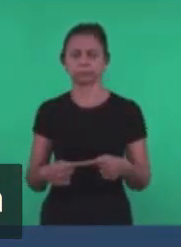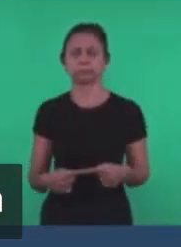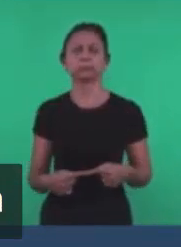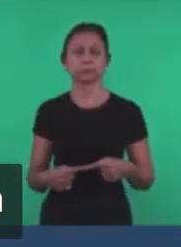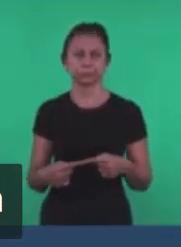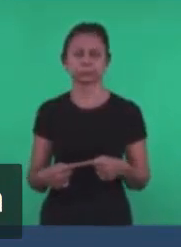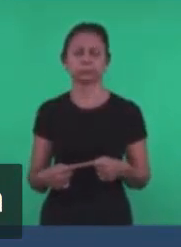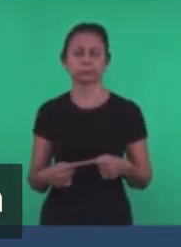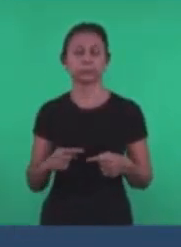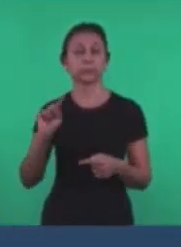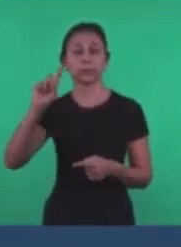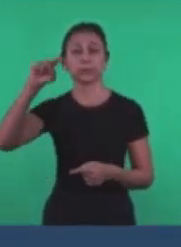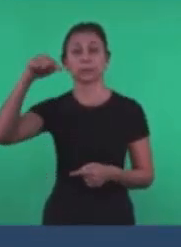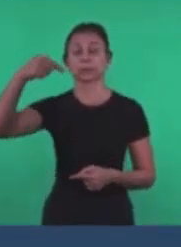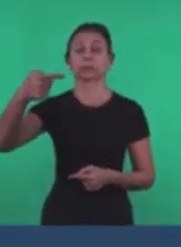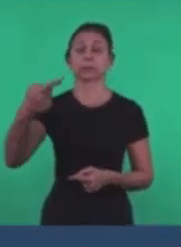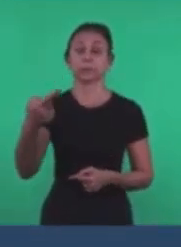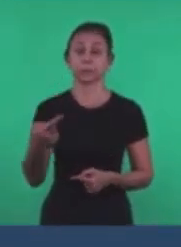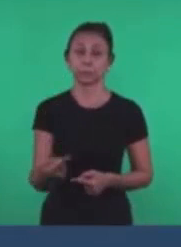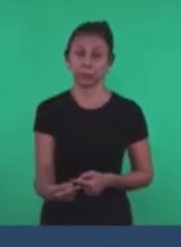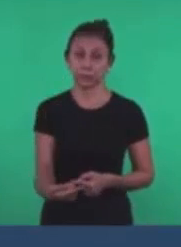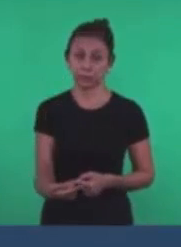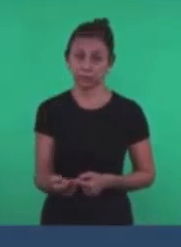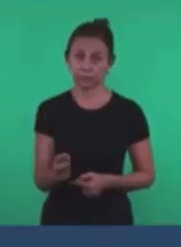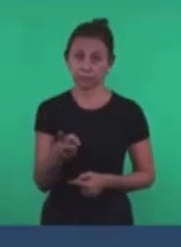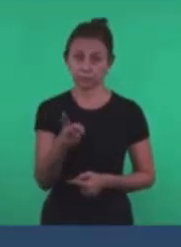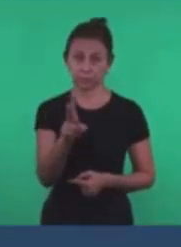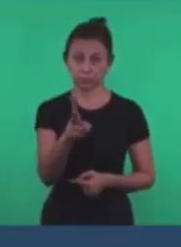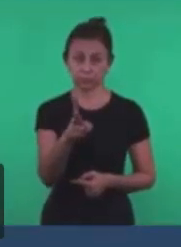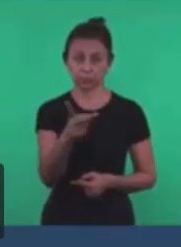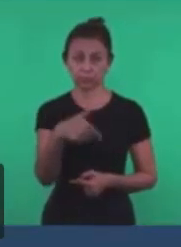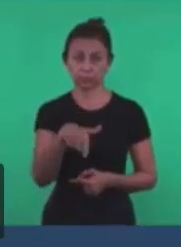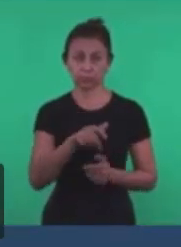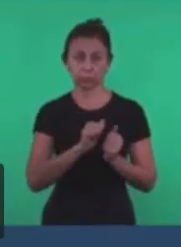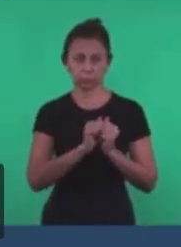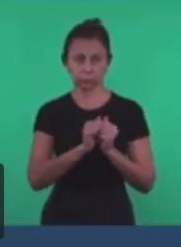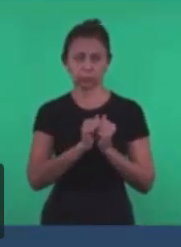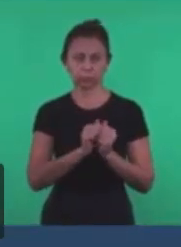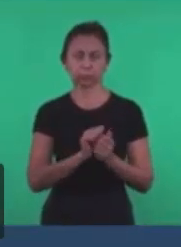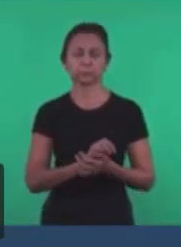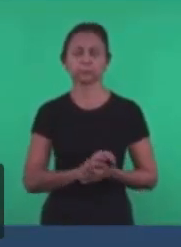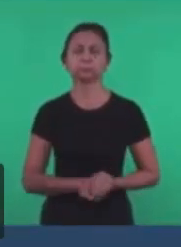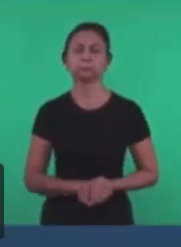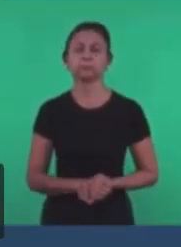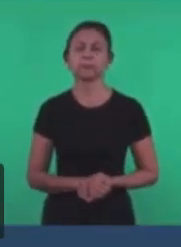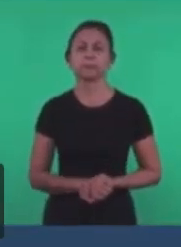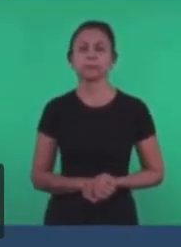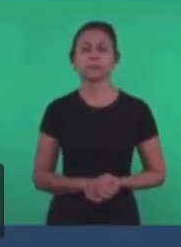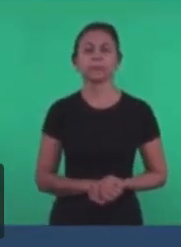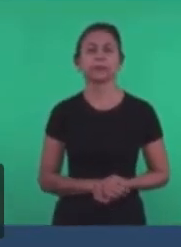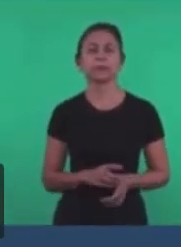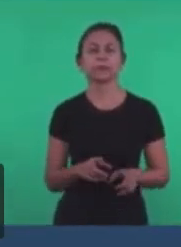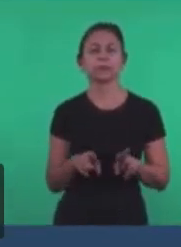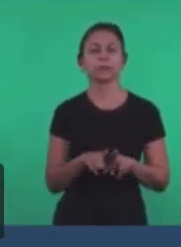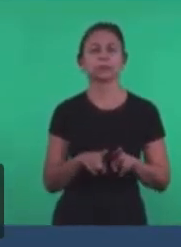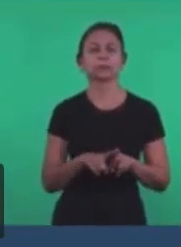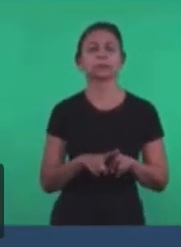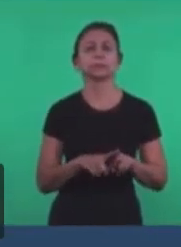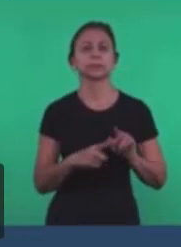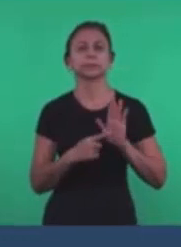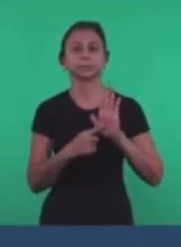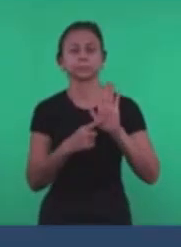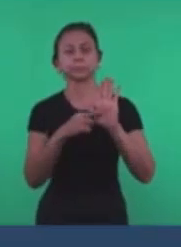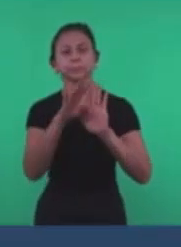E depois Logo em seguida Nós vamos fazer juntos Aqui com os irmãos Os irmãos vão citar também O